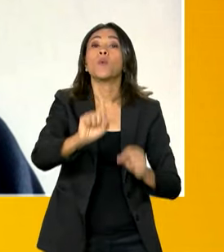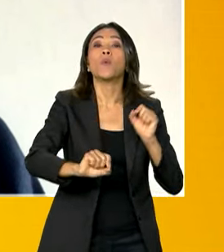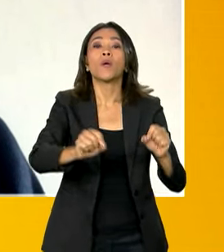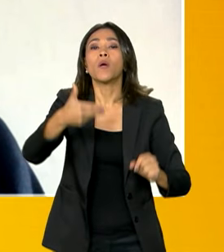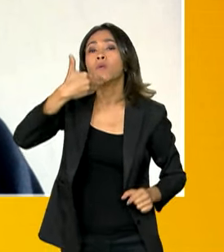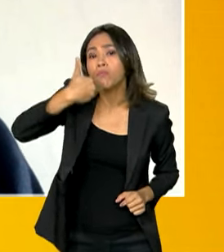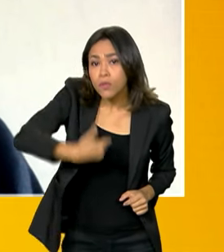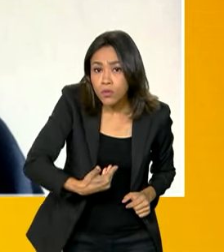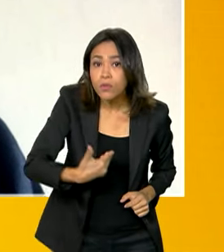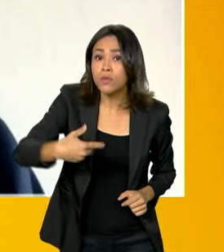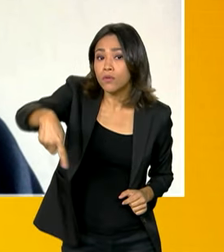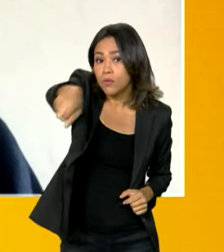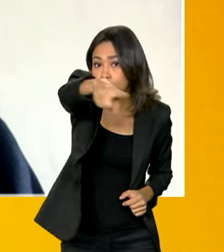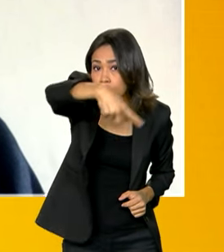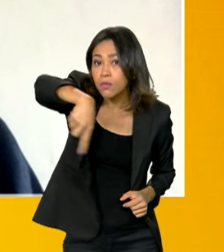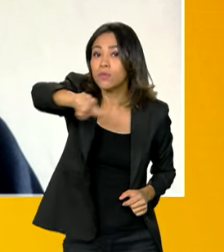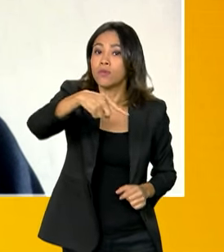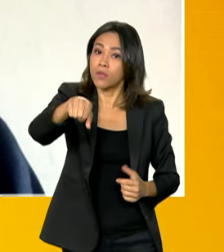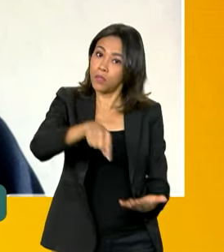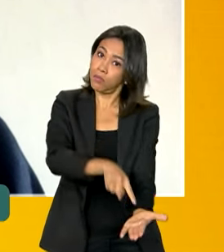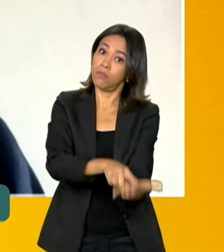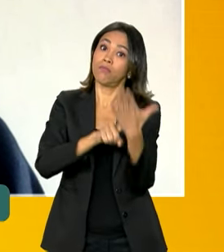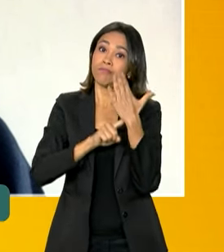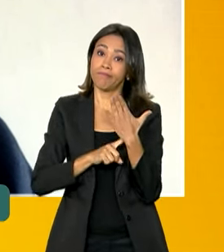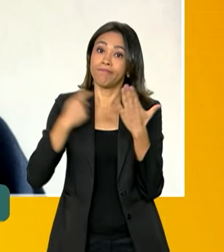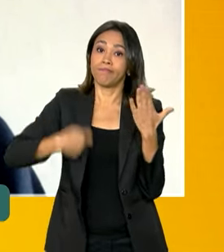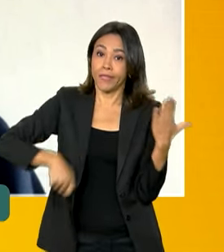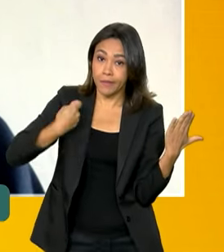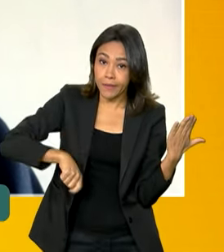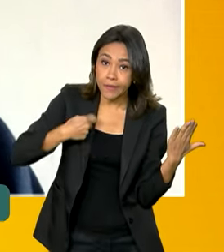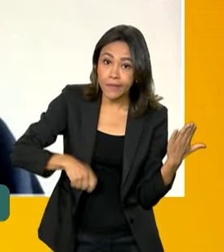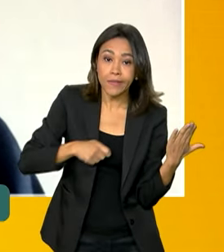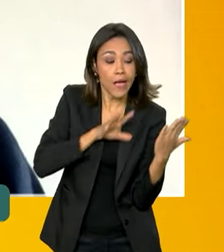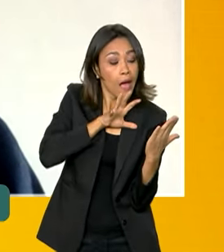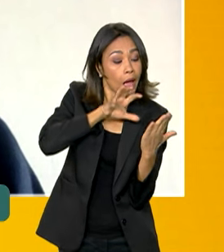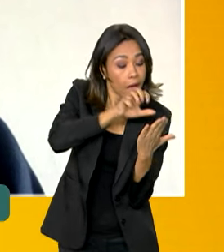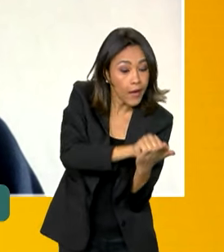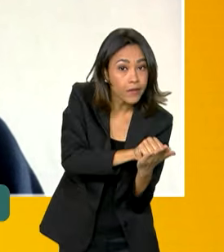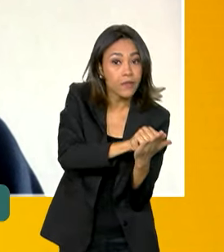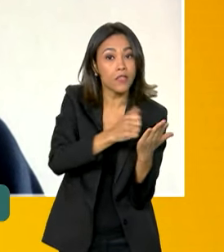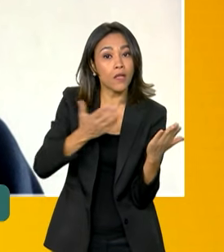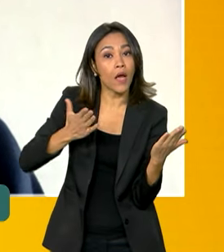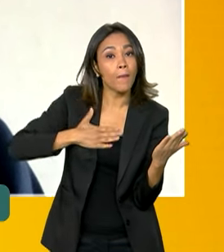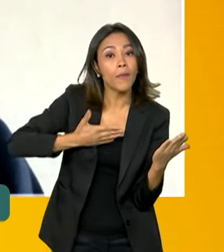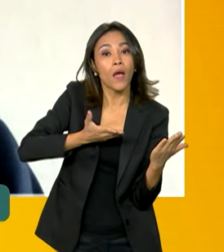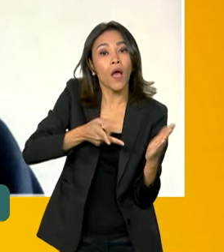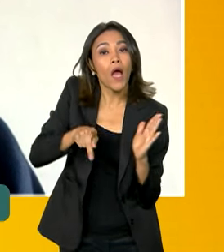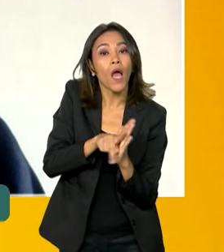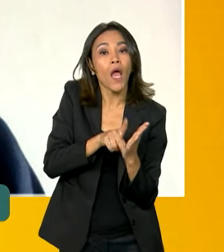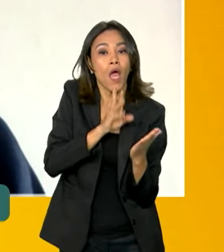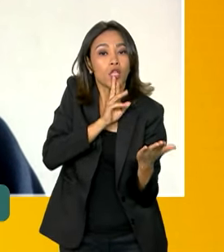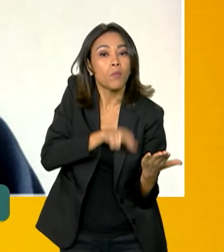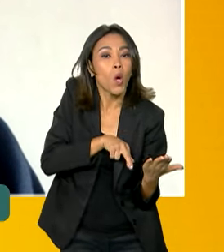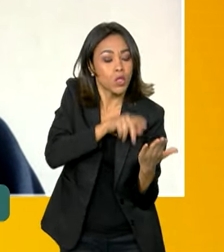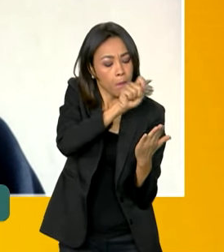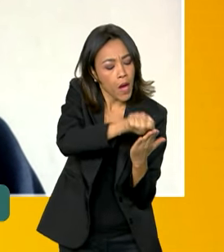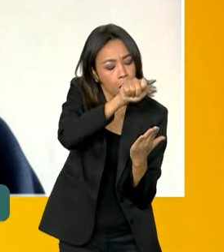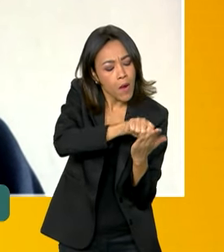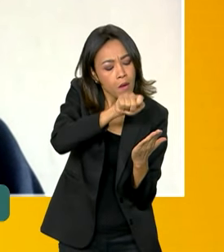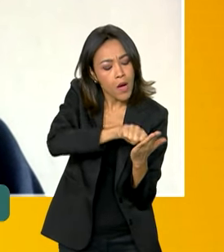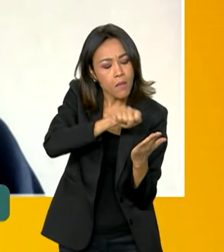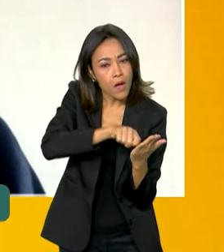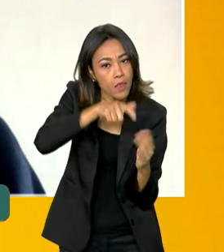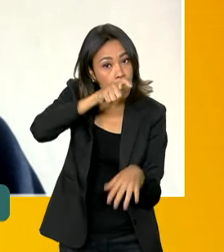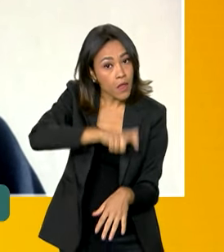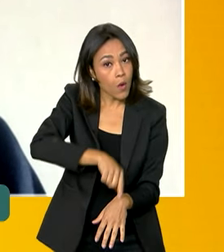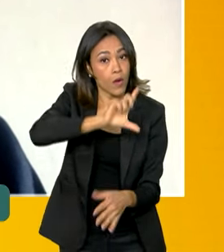necessidade que os candidatos apresentaram de ter uma forma de registrar as suas próprias respostas, né, quando tiverem saindo da